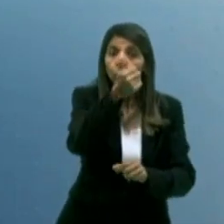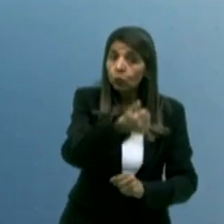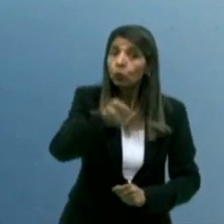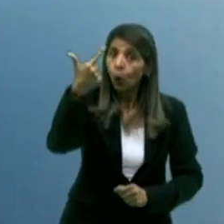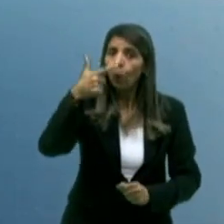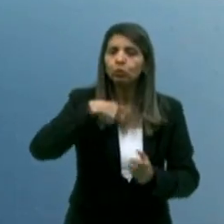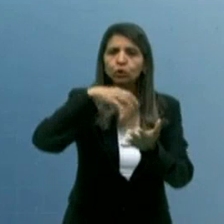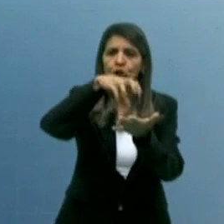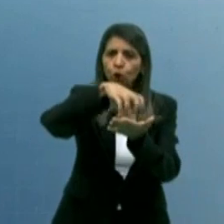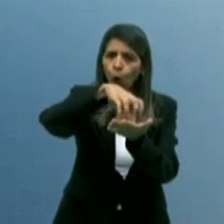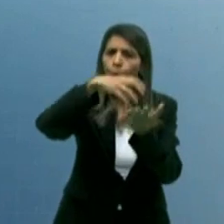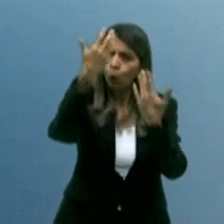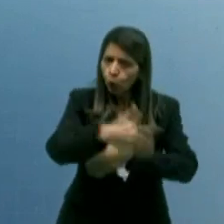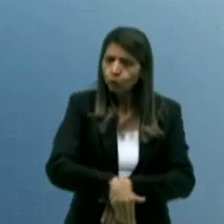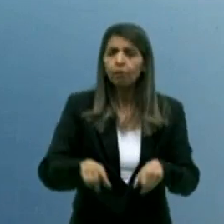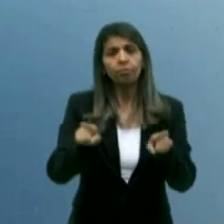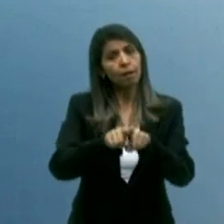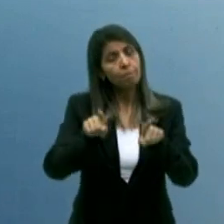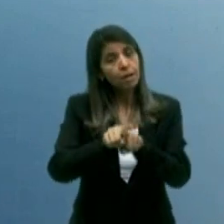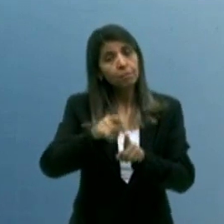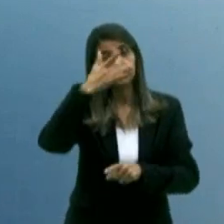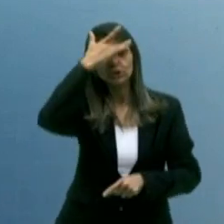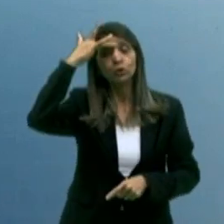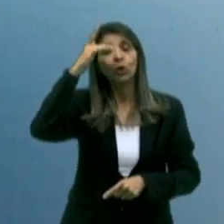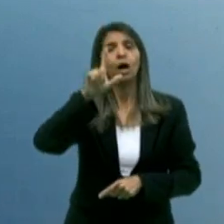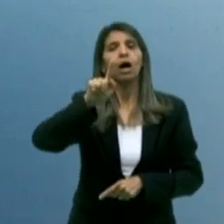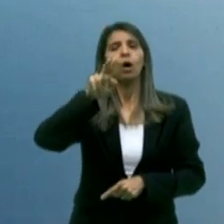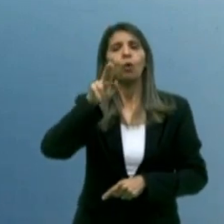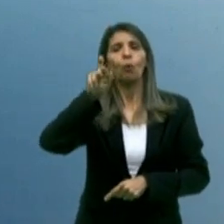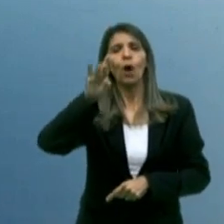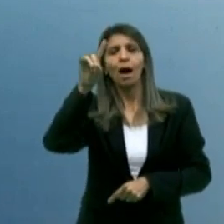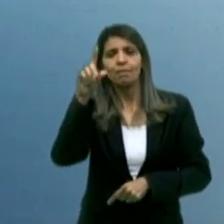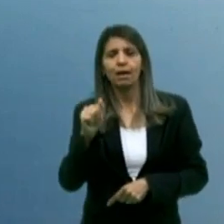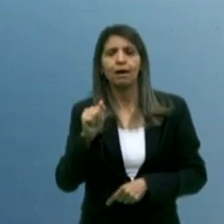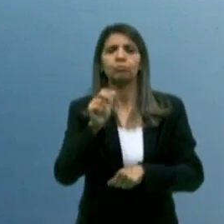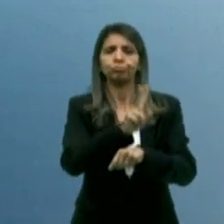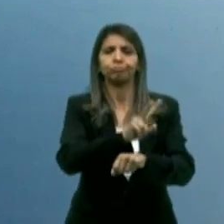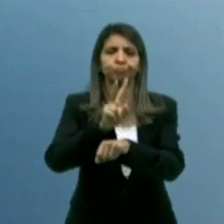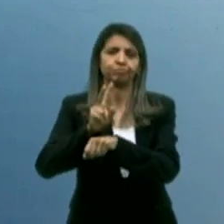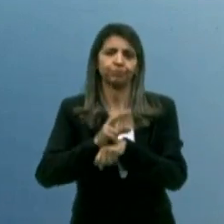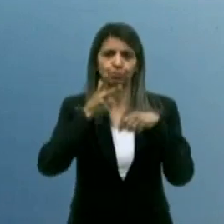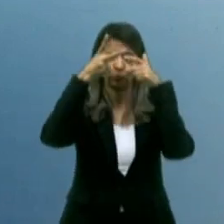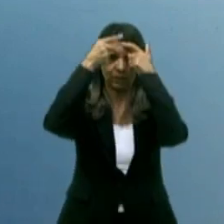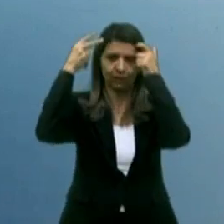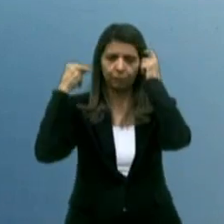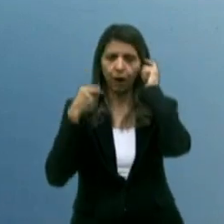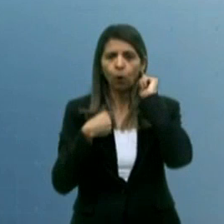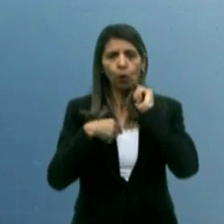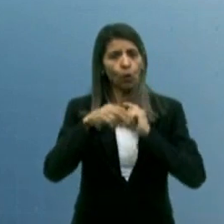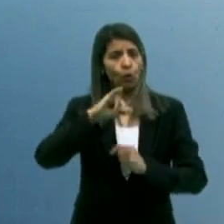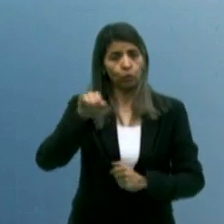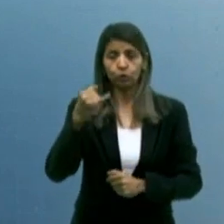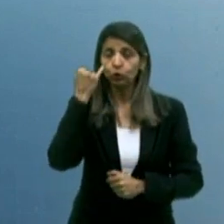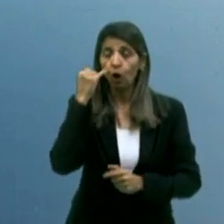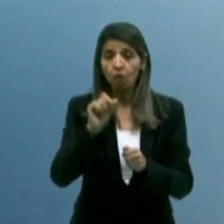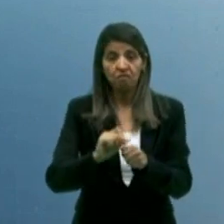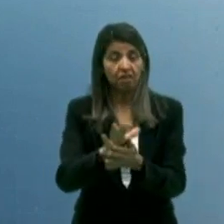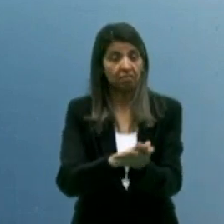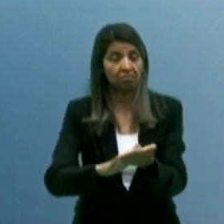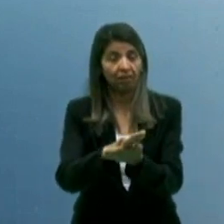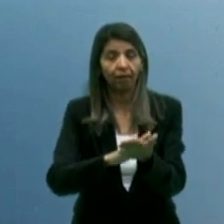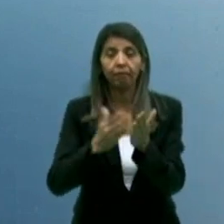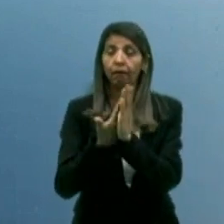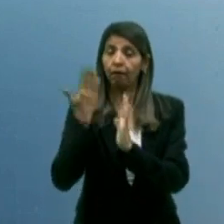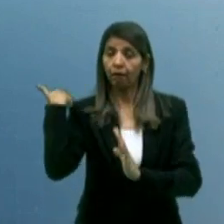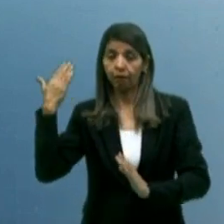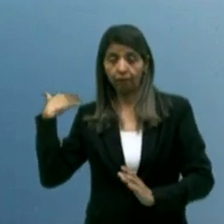os quais, inclusive, o da guarda municipal de nossa amada Campina Grande. João Azevedo não o fez. O último concurso para a PM foi em